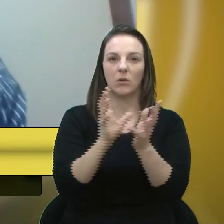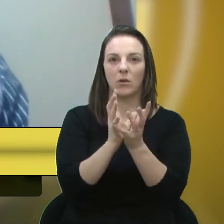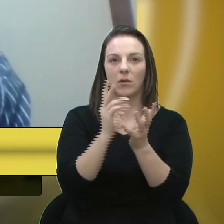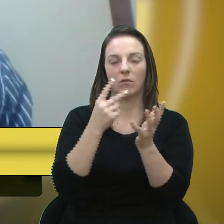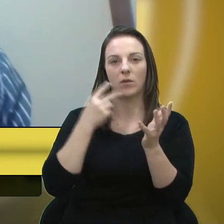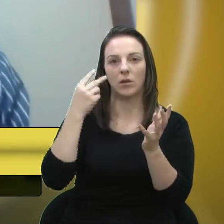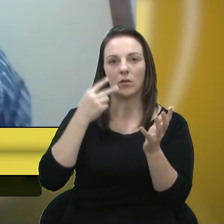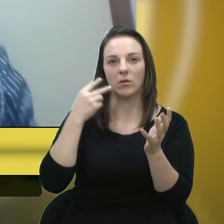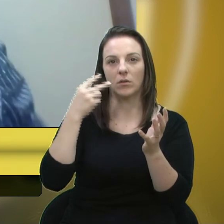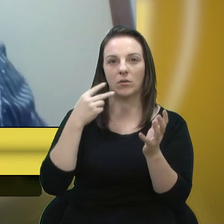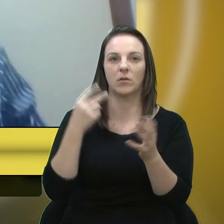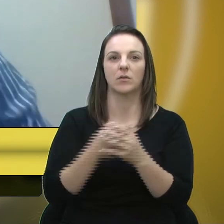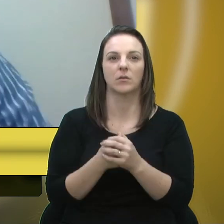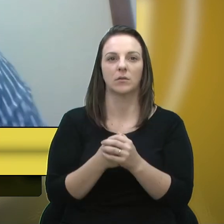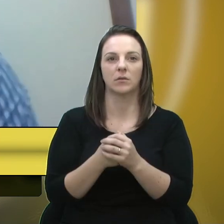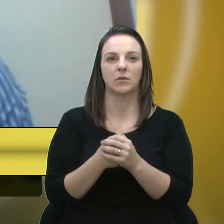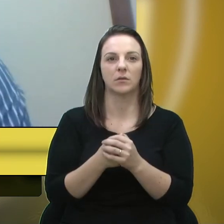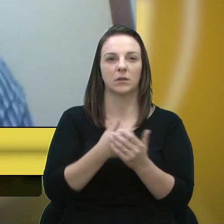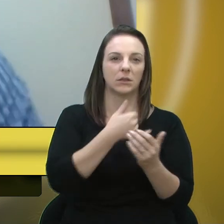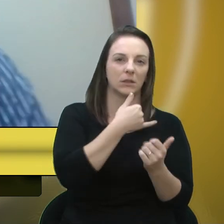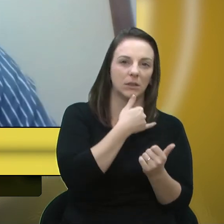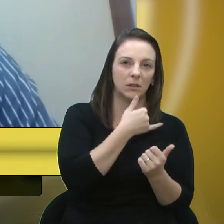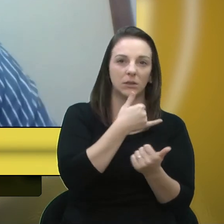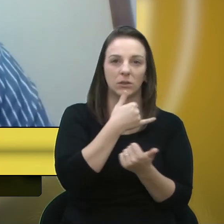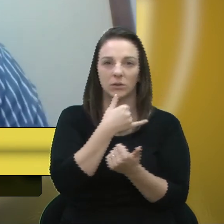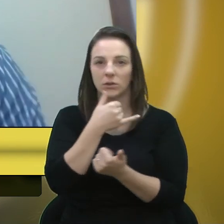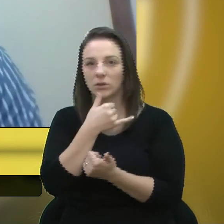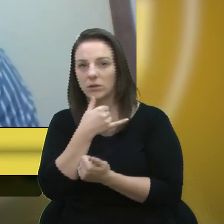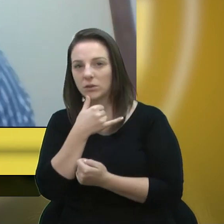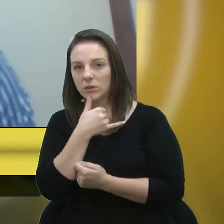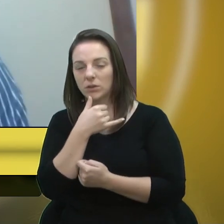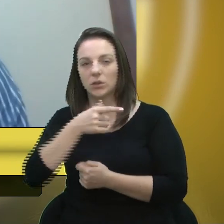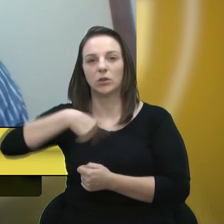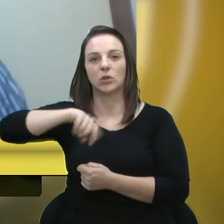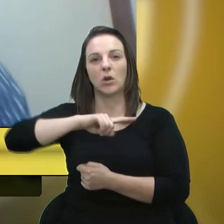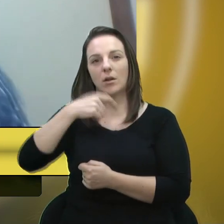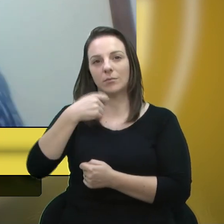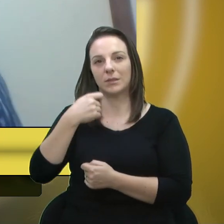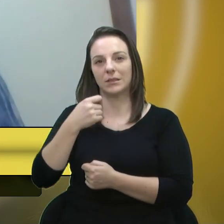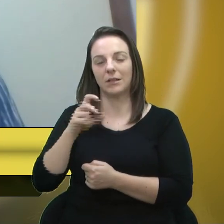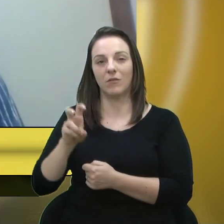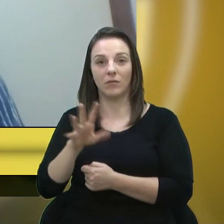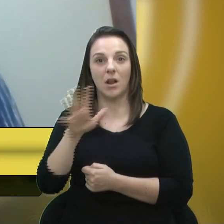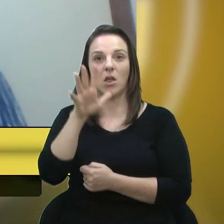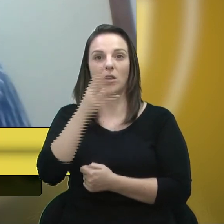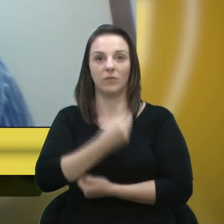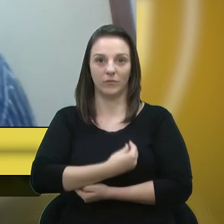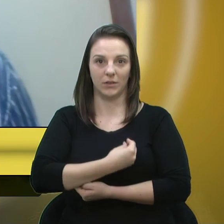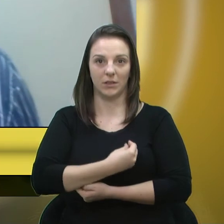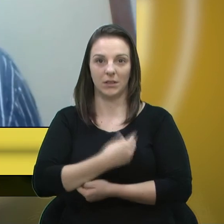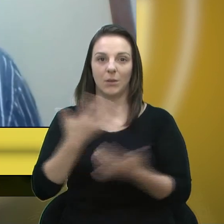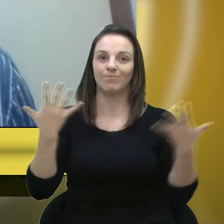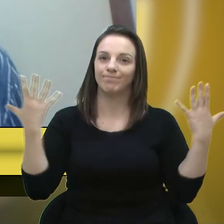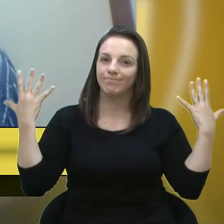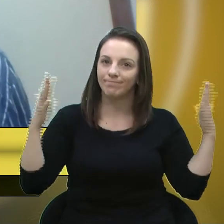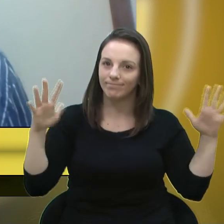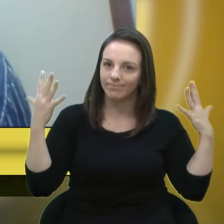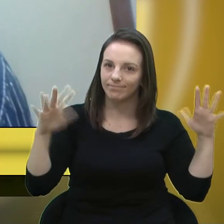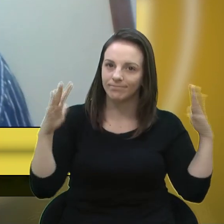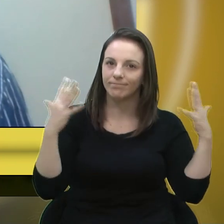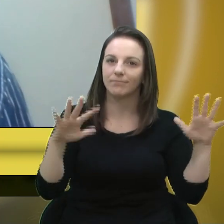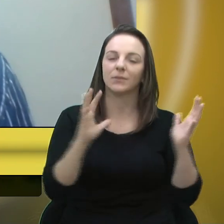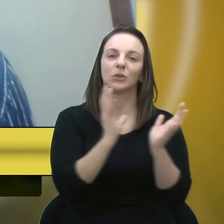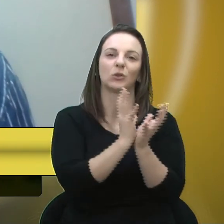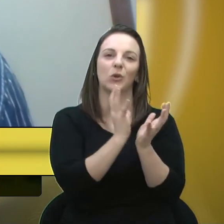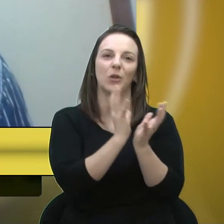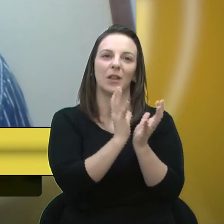No meio de tantas tristezas, né? Vamos valorizar a vida. Quero parabenizar o nosso colega Sandro. Um voto